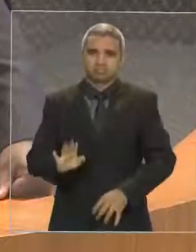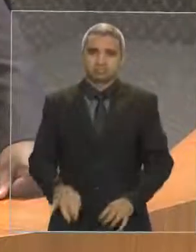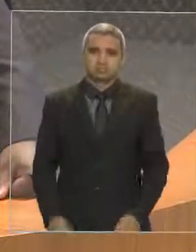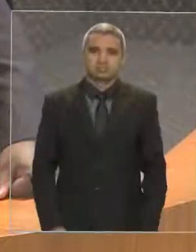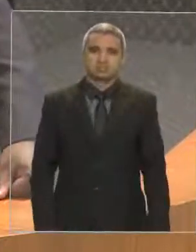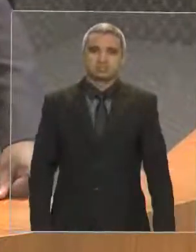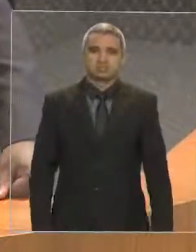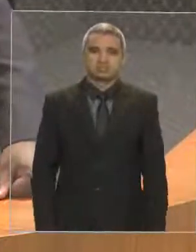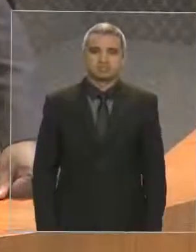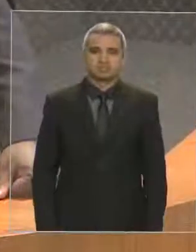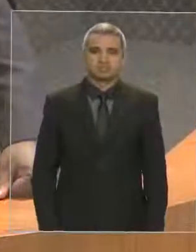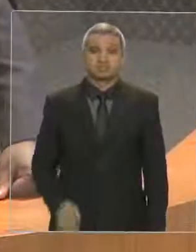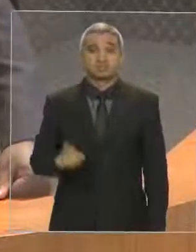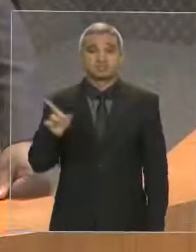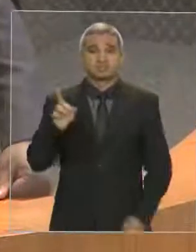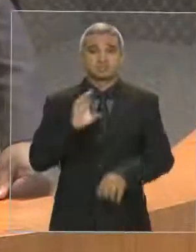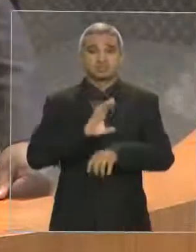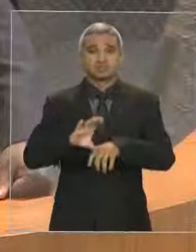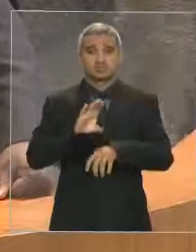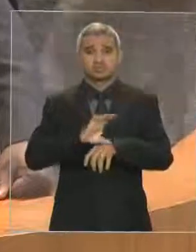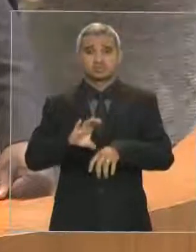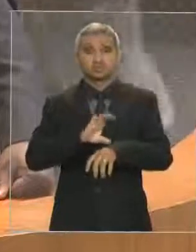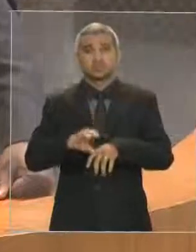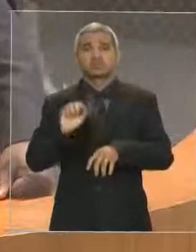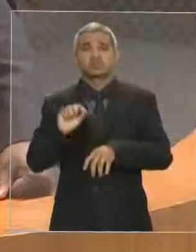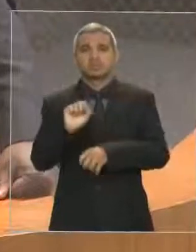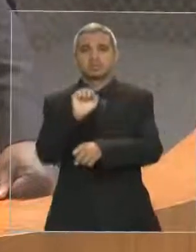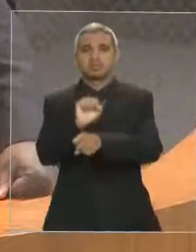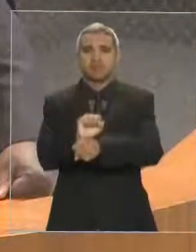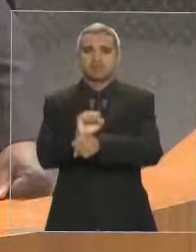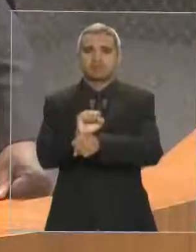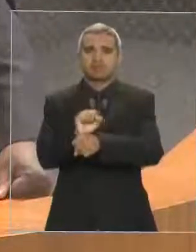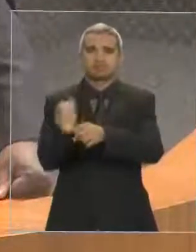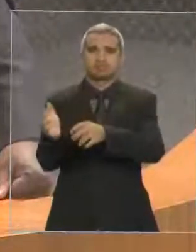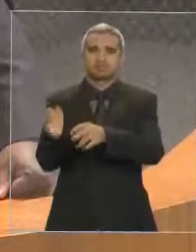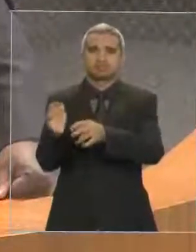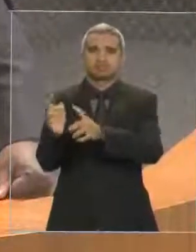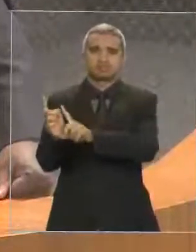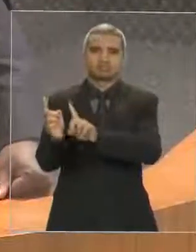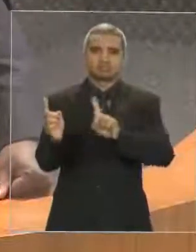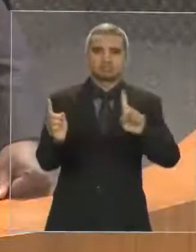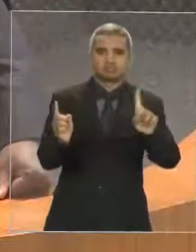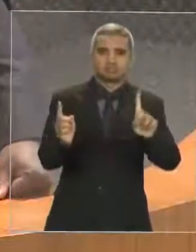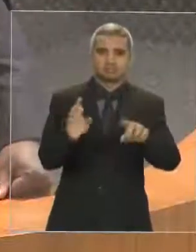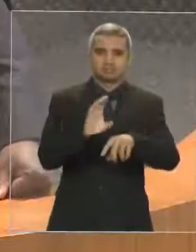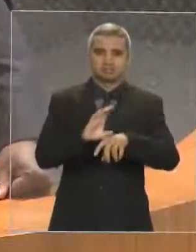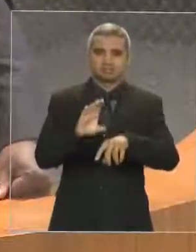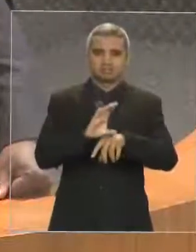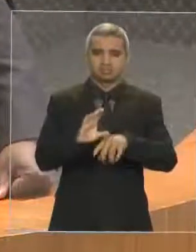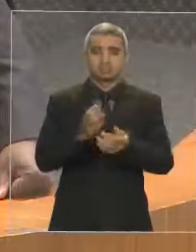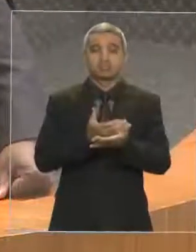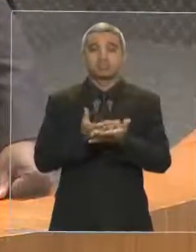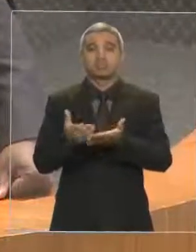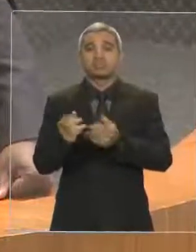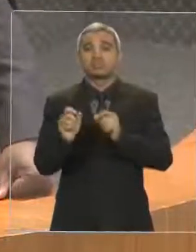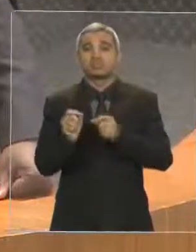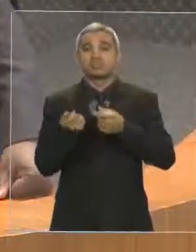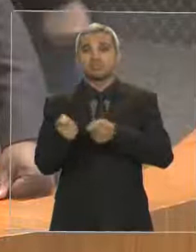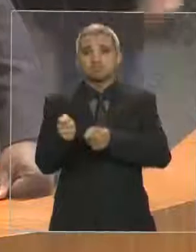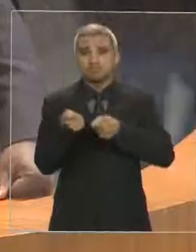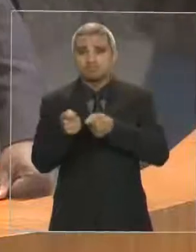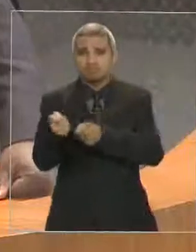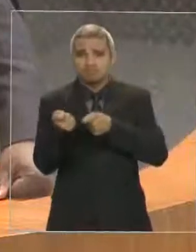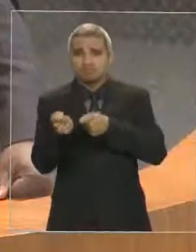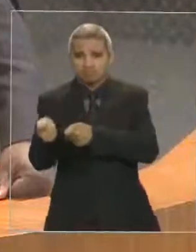Ele estava no curso e foi retirado do curso. Isso proporcionou perseguições muito grandes, inclusive